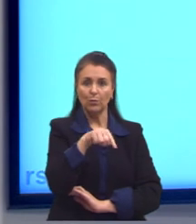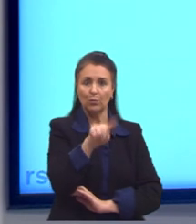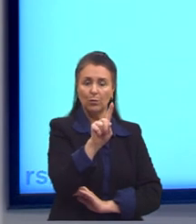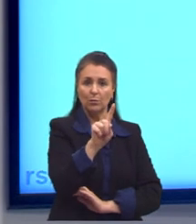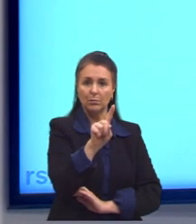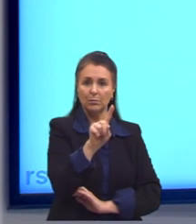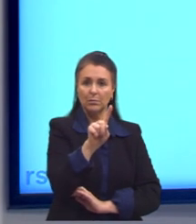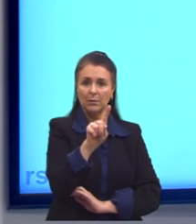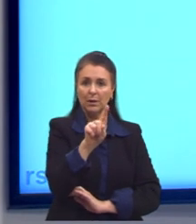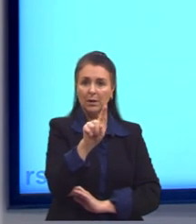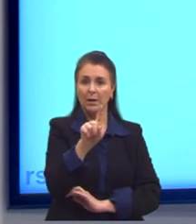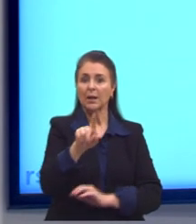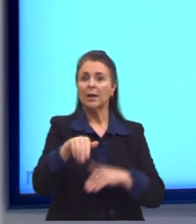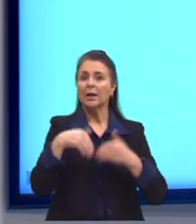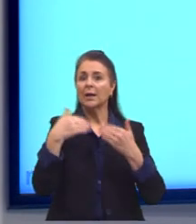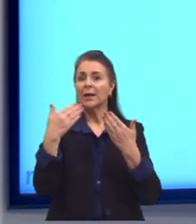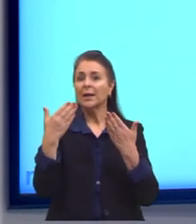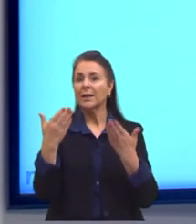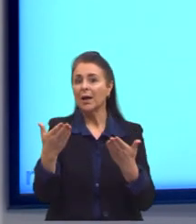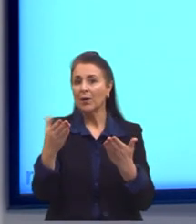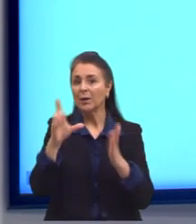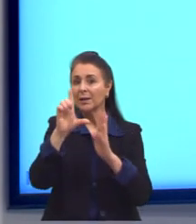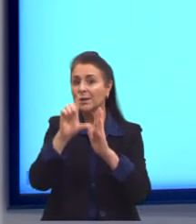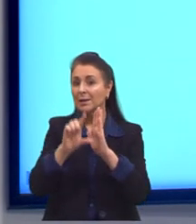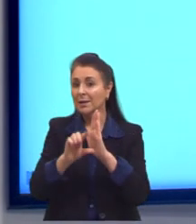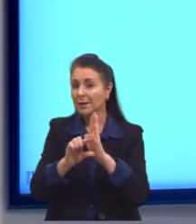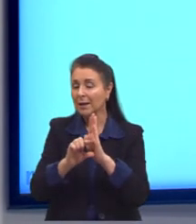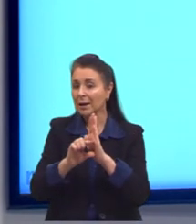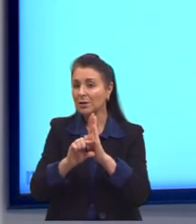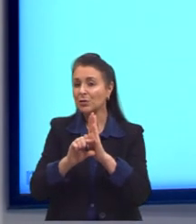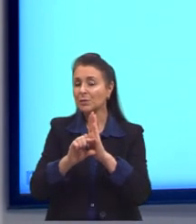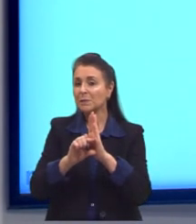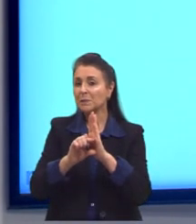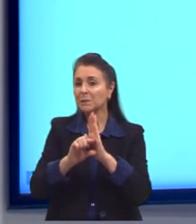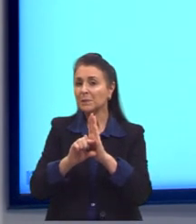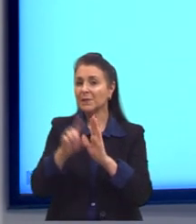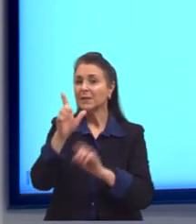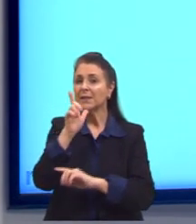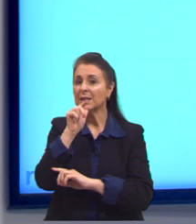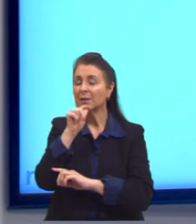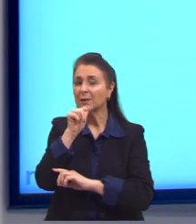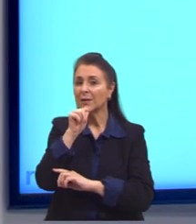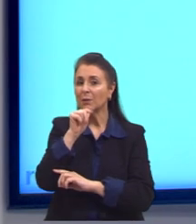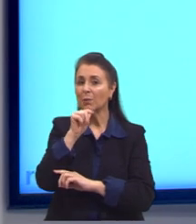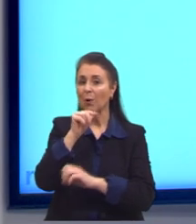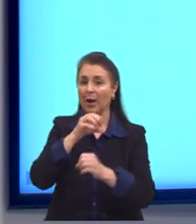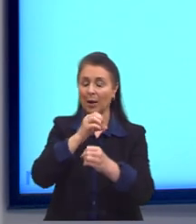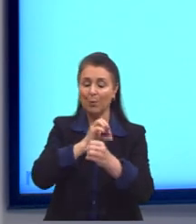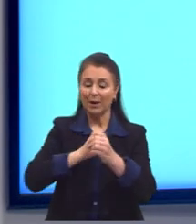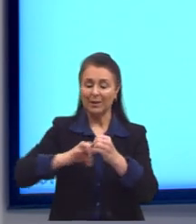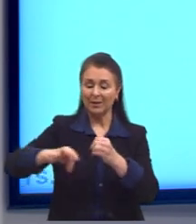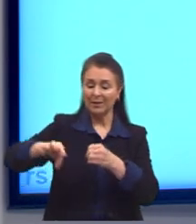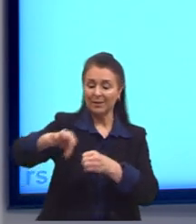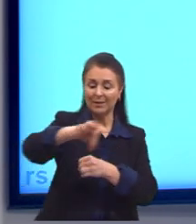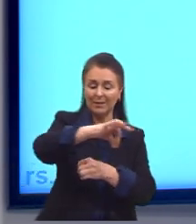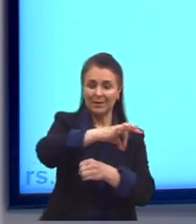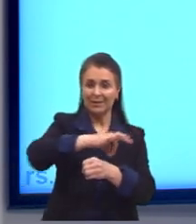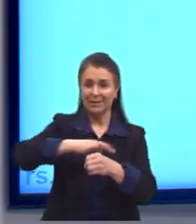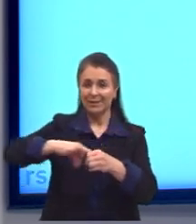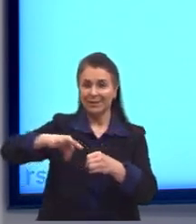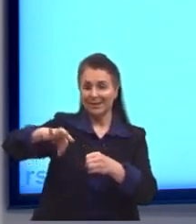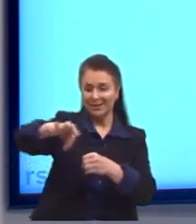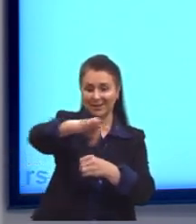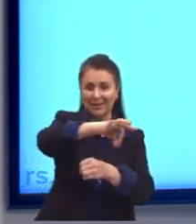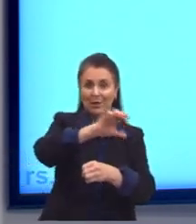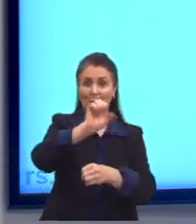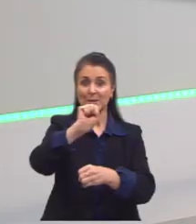único que tem, então, densidade menor do que a água. Então, o nosso planeta é Saturno. O planeta, então, que tem os anéis